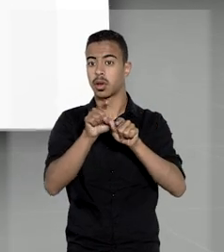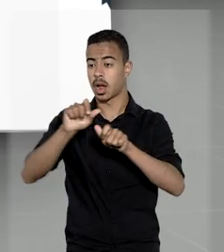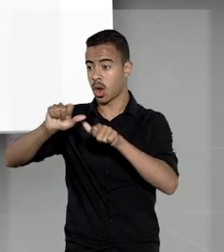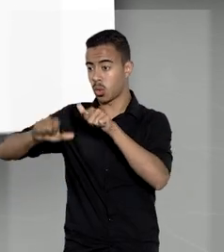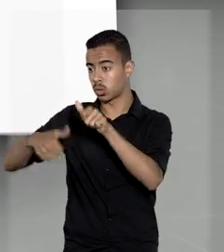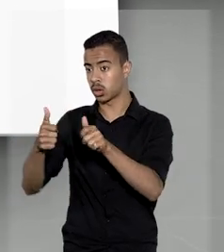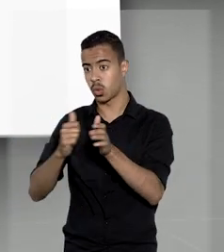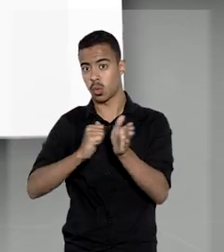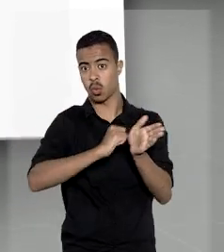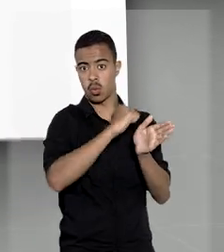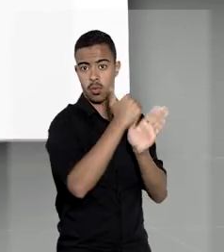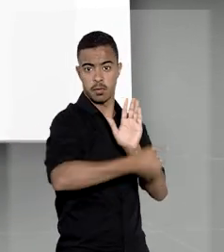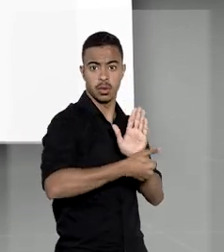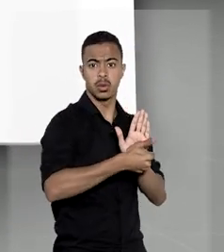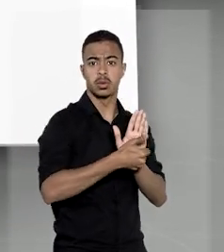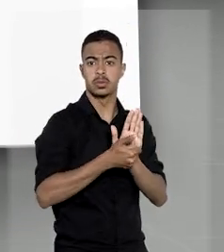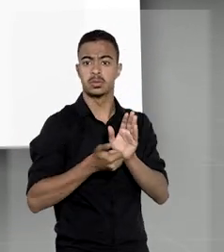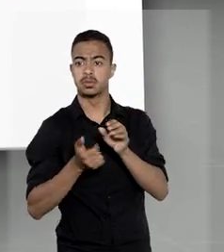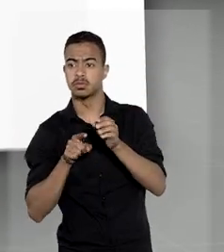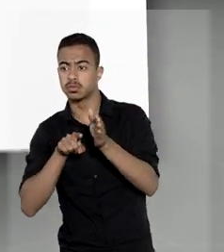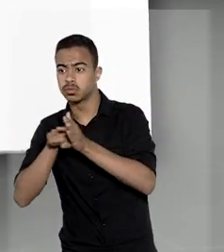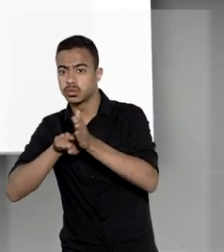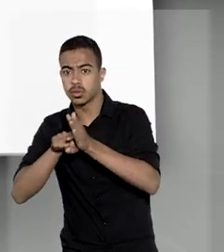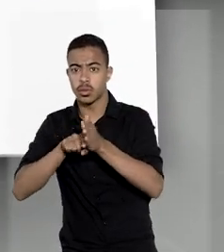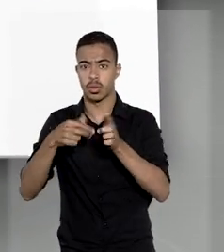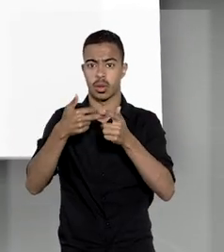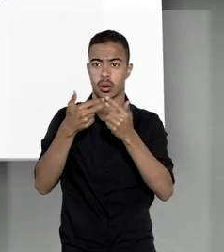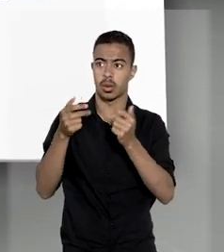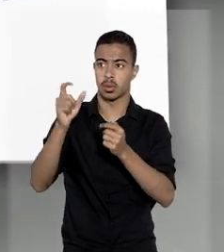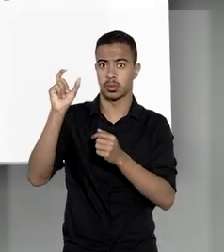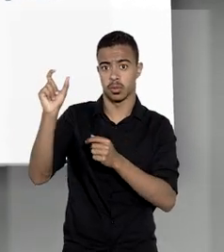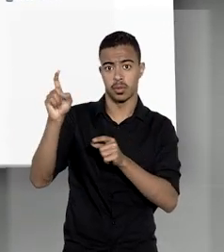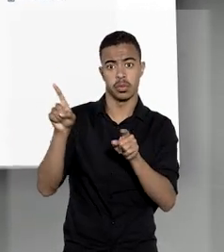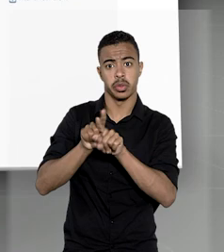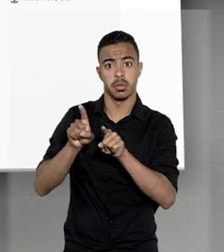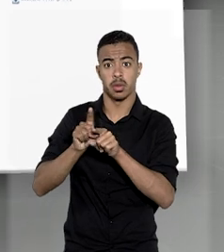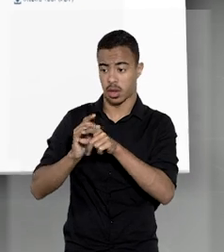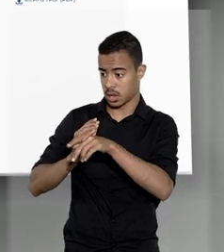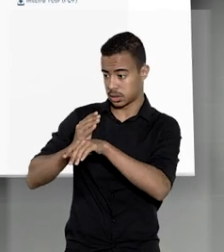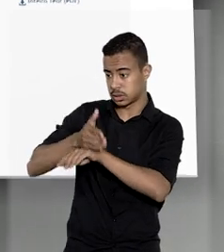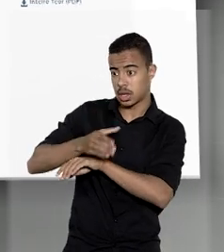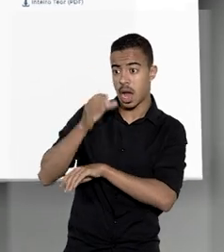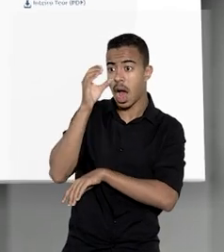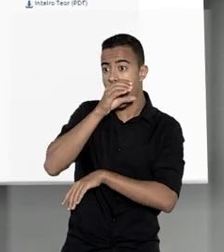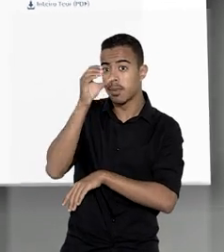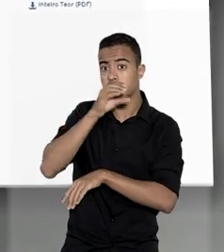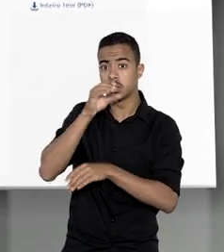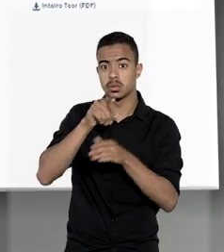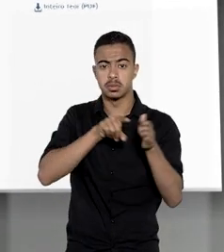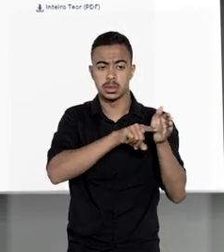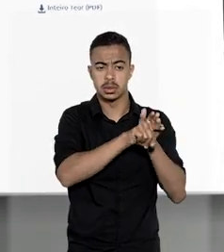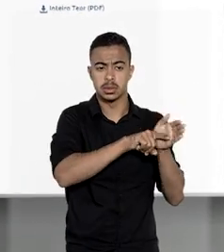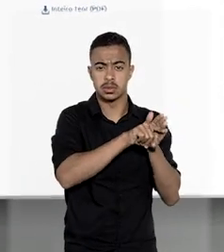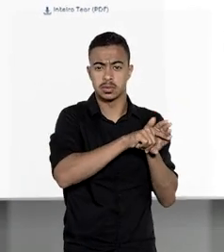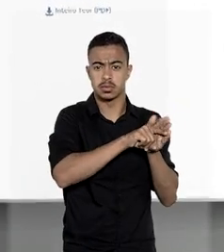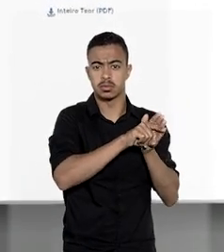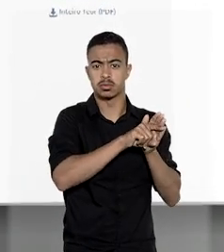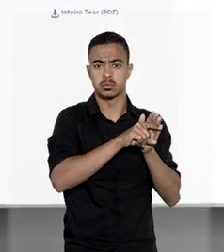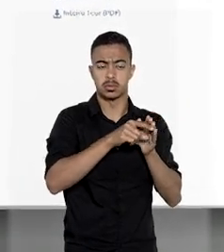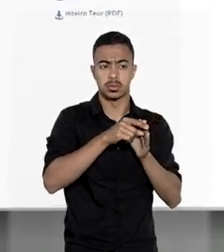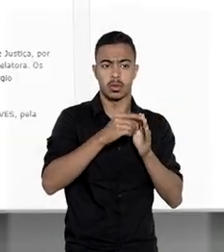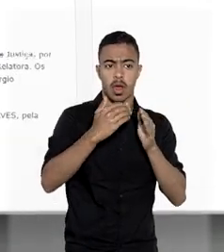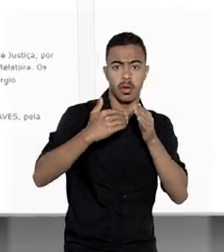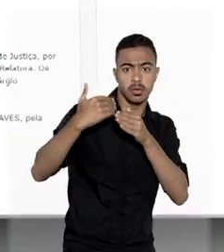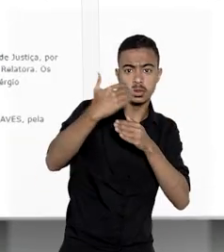facilidade em alterar configurações básicas de pesquisa por meio desse ícone, o acesso rápido à pesquisa avançada